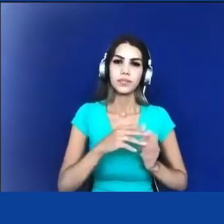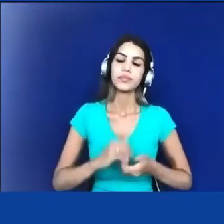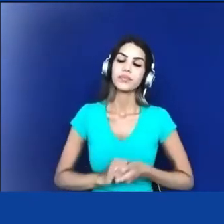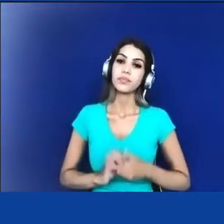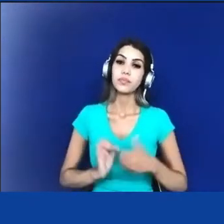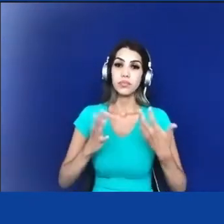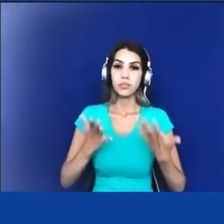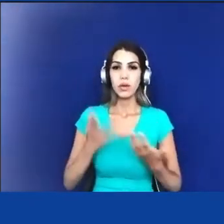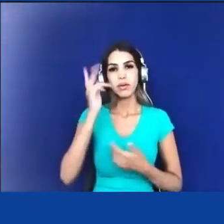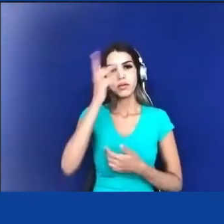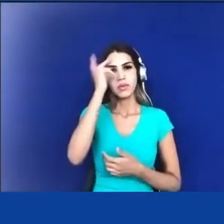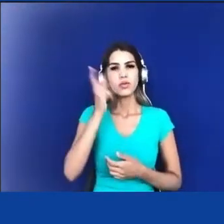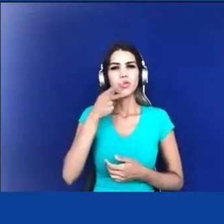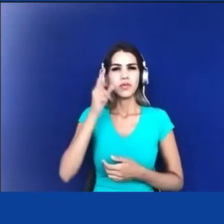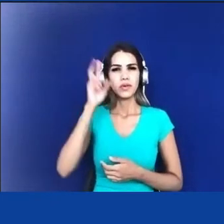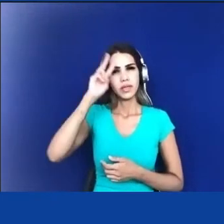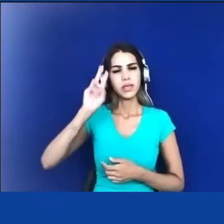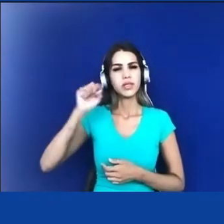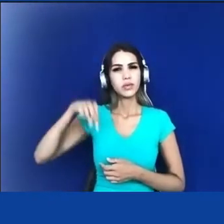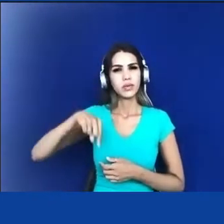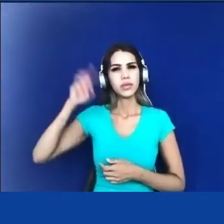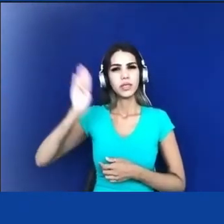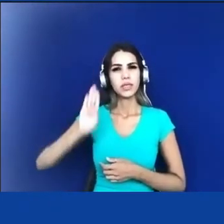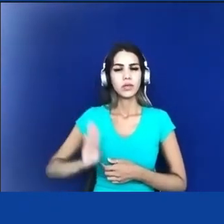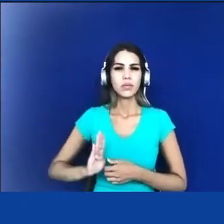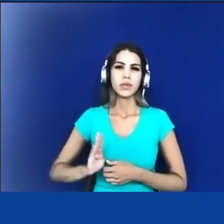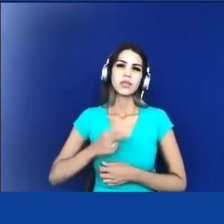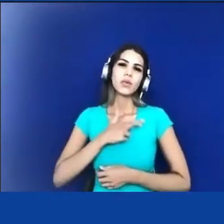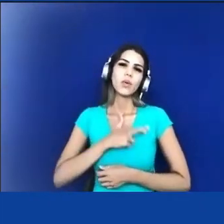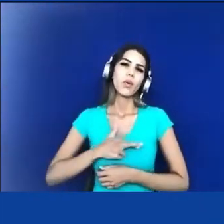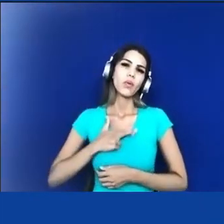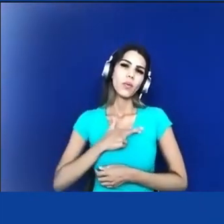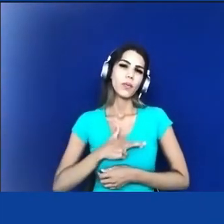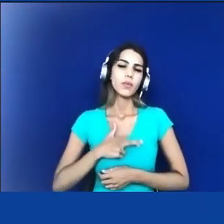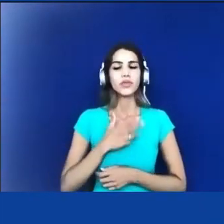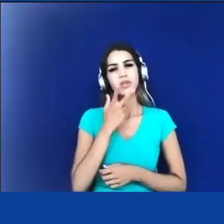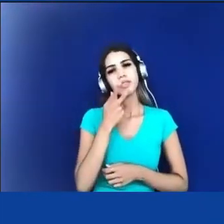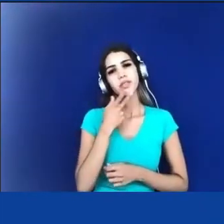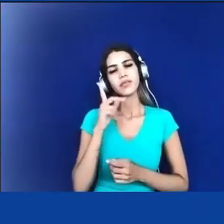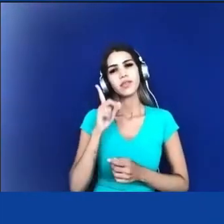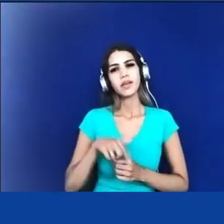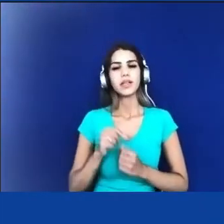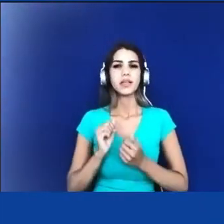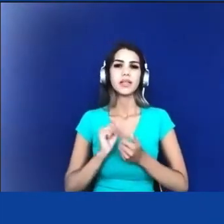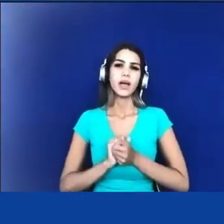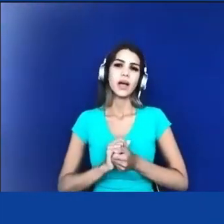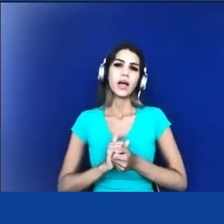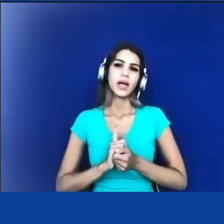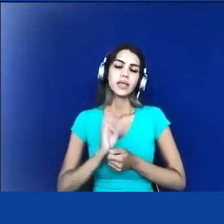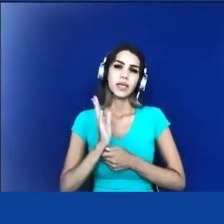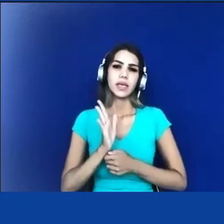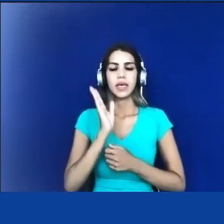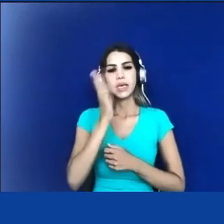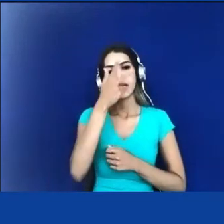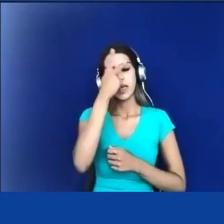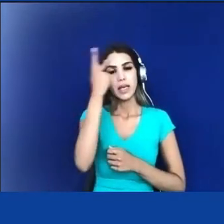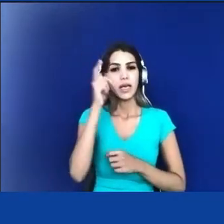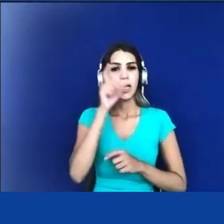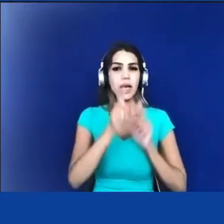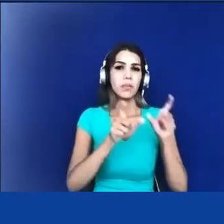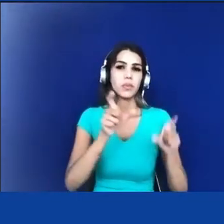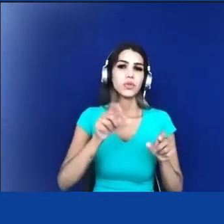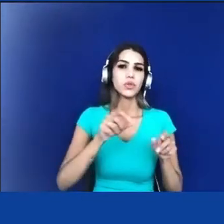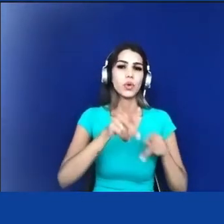sobre o selvagem ou o selvagem ideal que foi criado aí de forma muito romancista